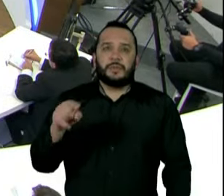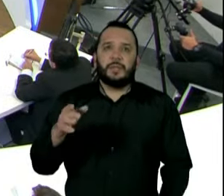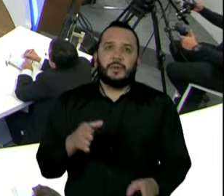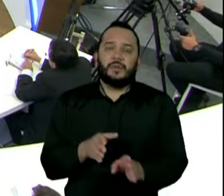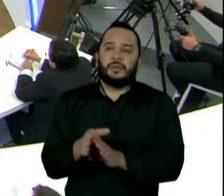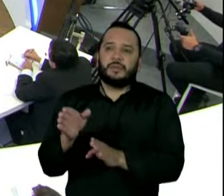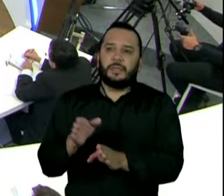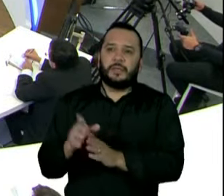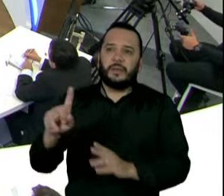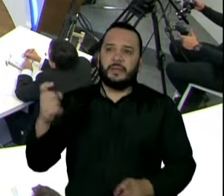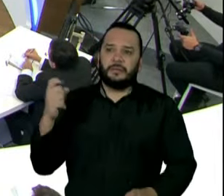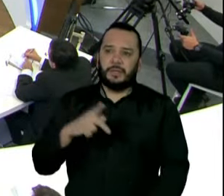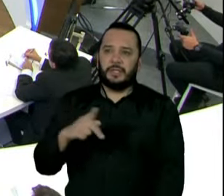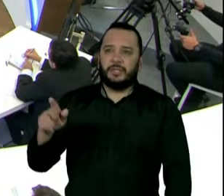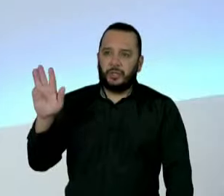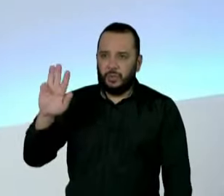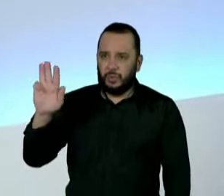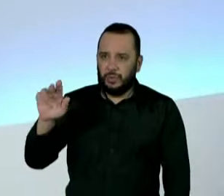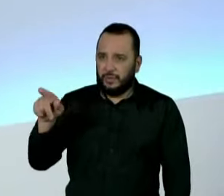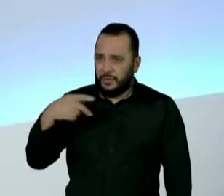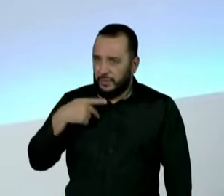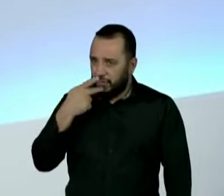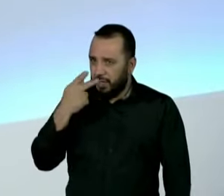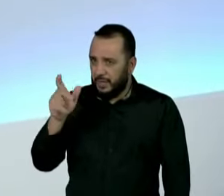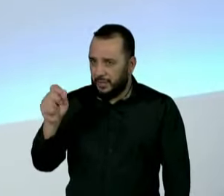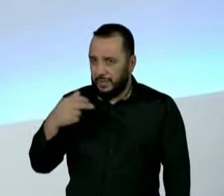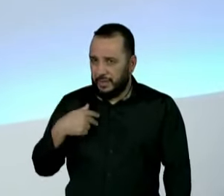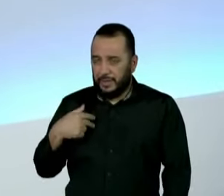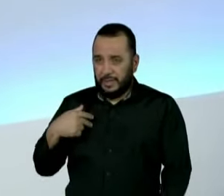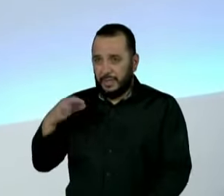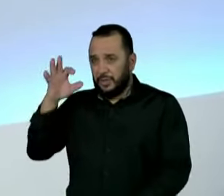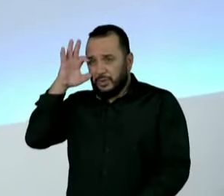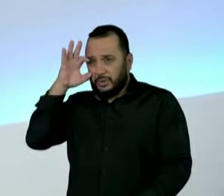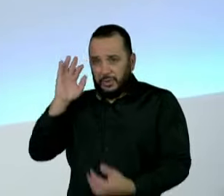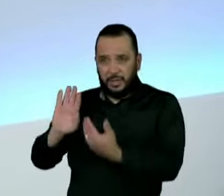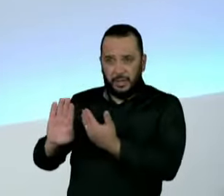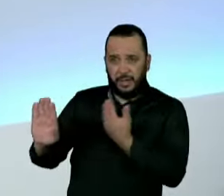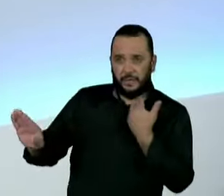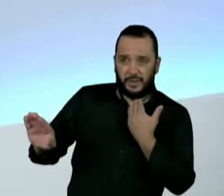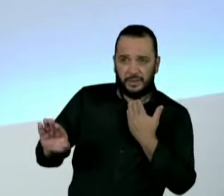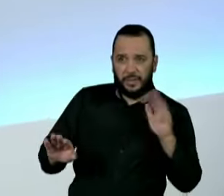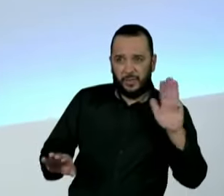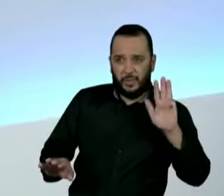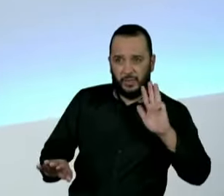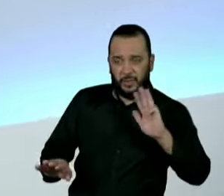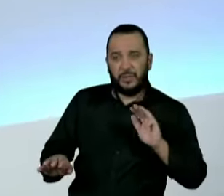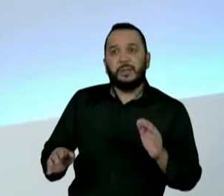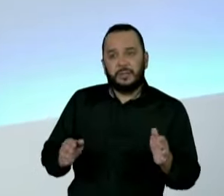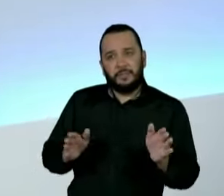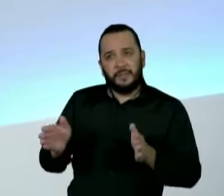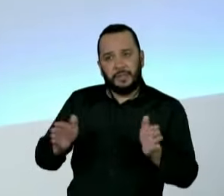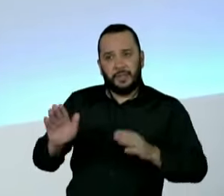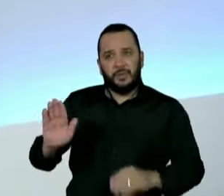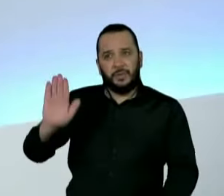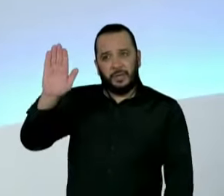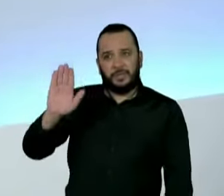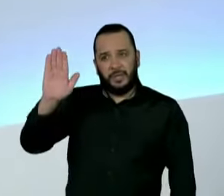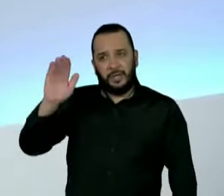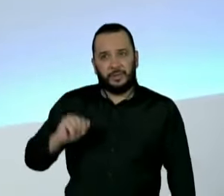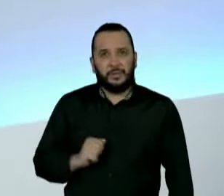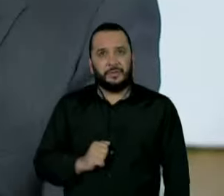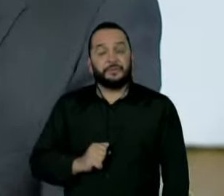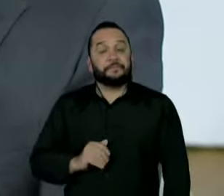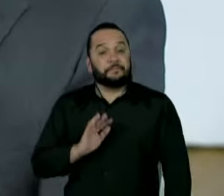-presidente Lula, o senhor falaria para afastar a imagem da ex-presidente Dilma da campanha dele para o plano federal? Durante as eleições, durante a campanha? Você sabe que,